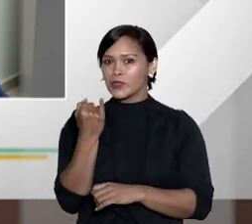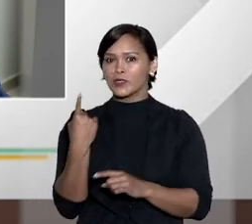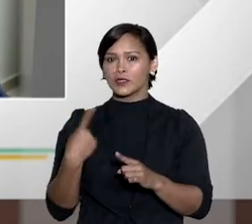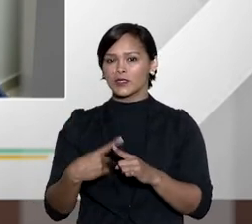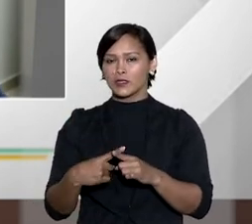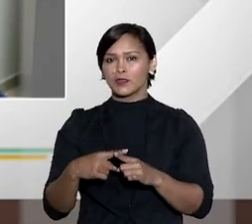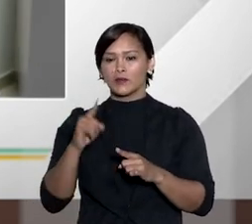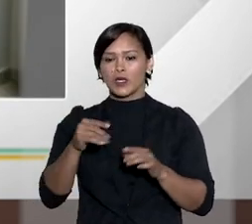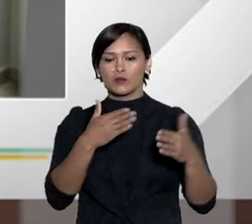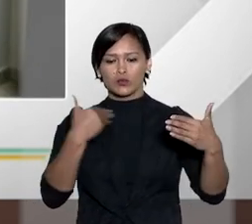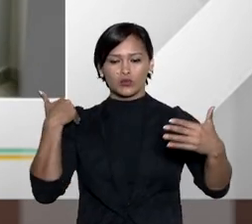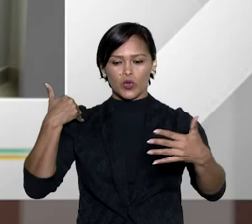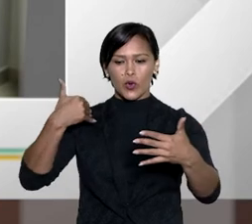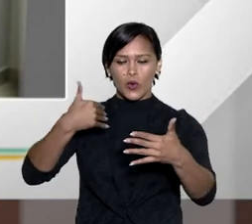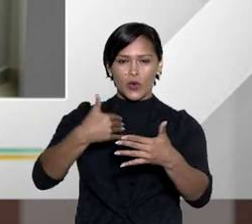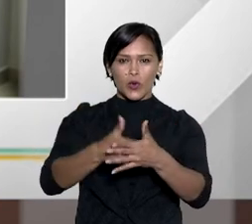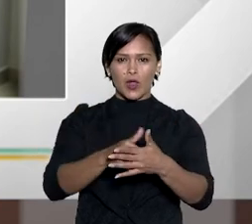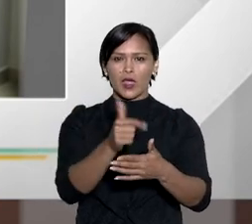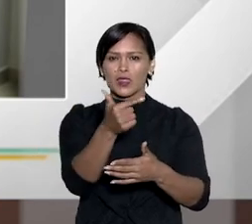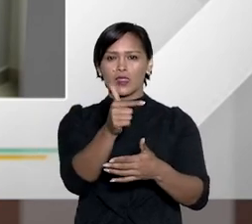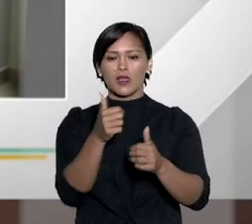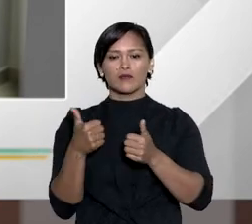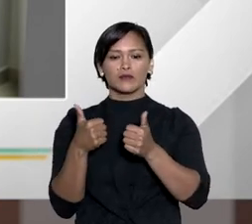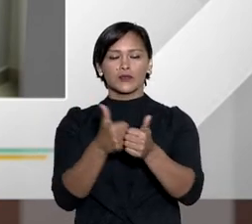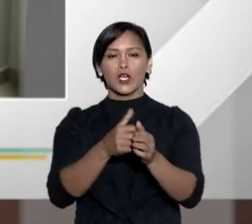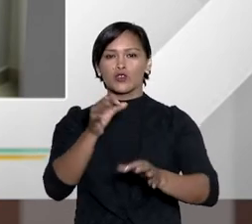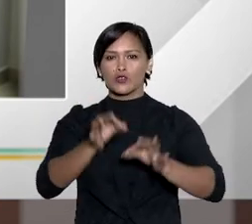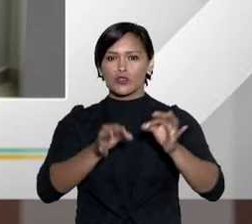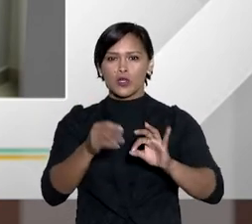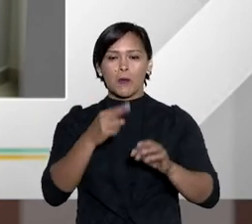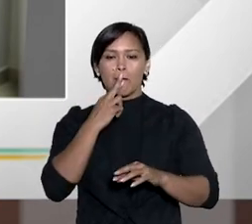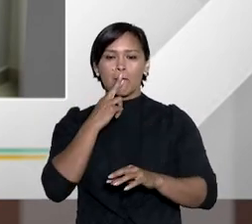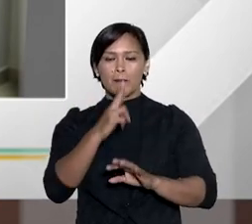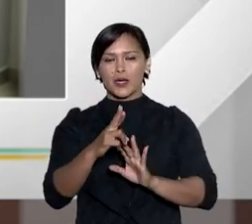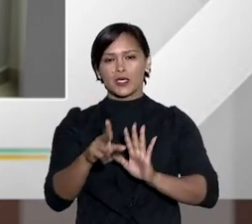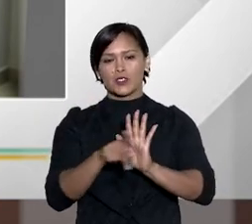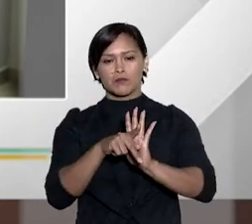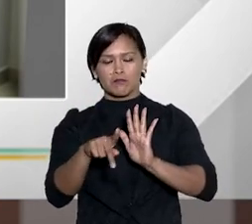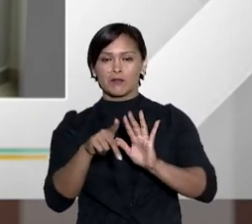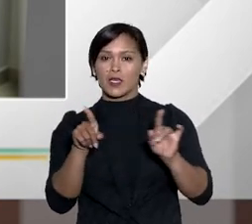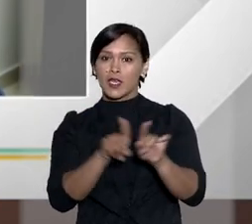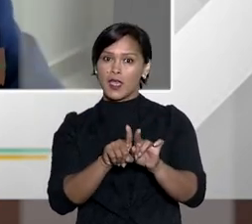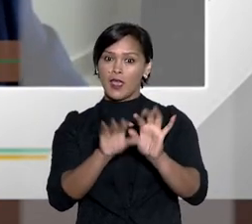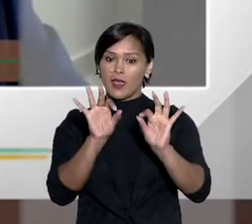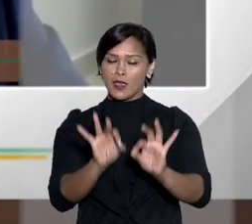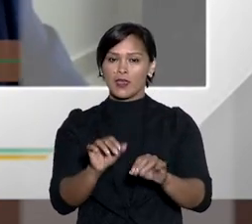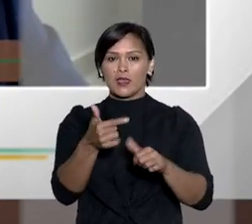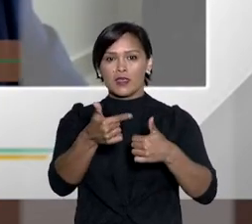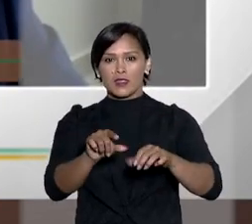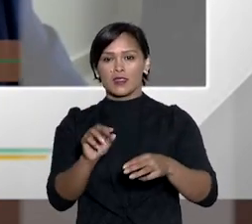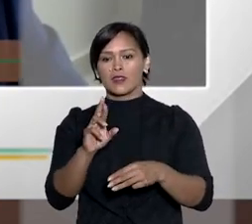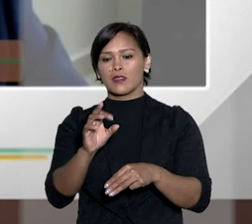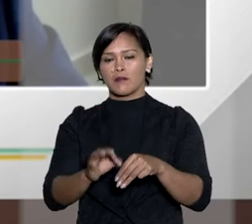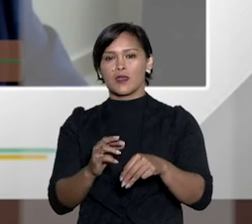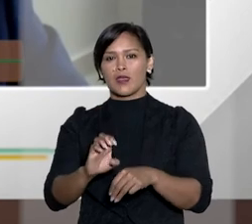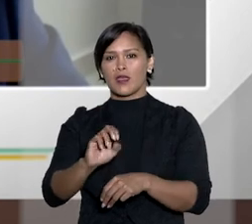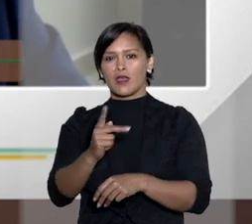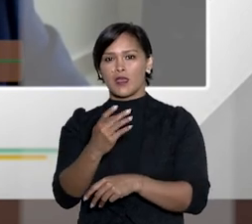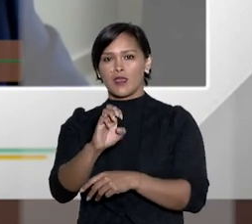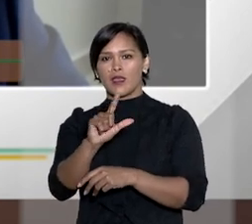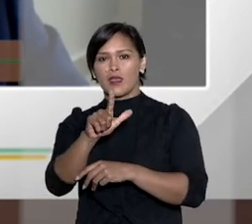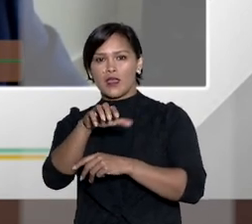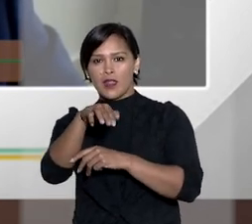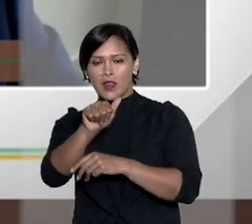Fátima esse é um assunto super importante durante muito tempo não teve instrumento jurídico para resolver essa questão